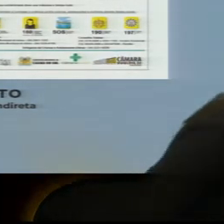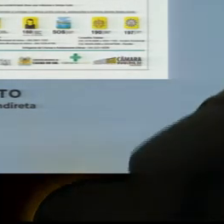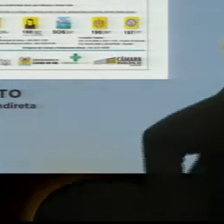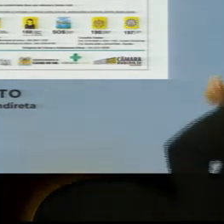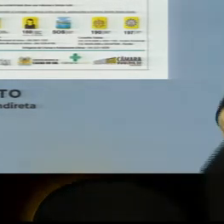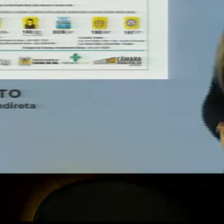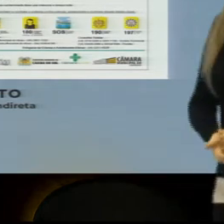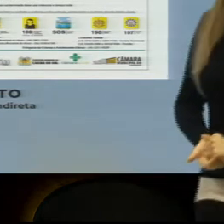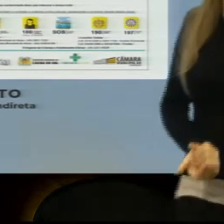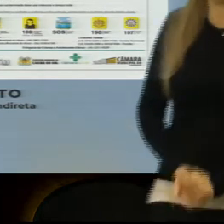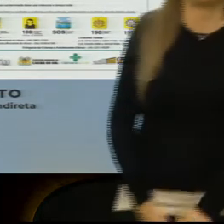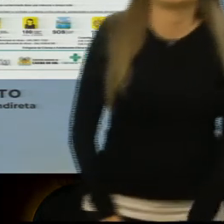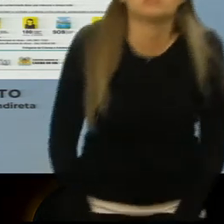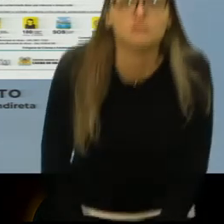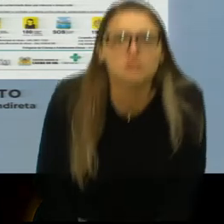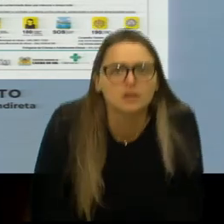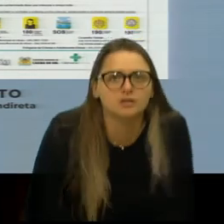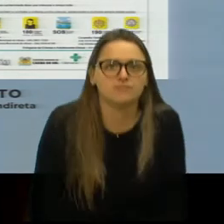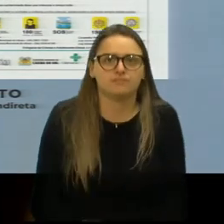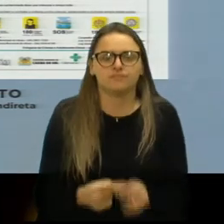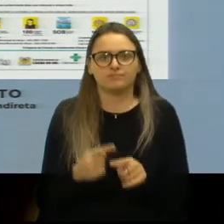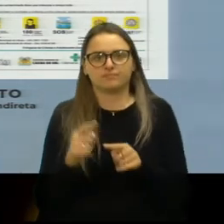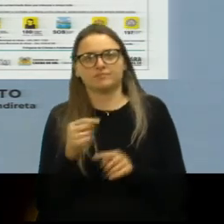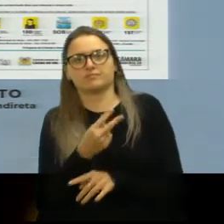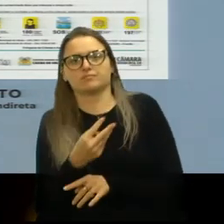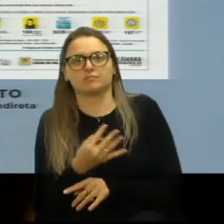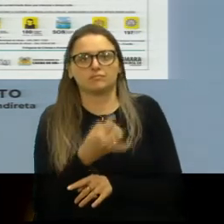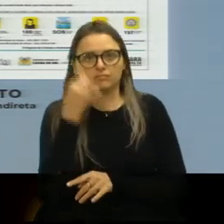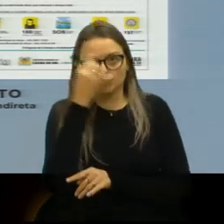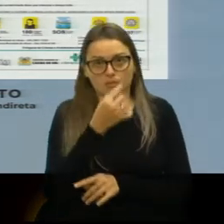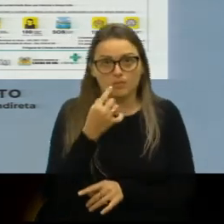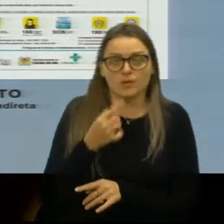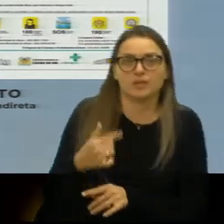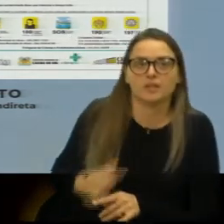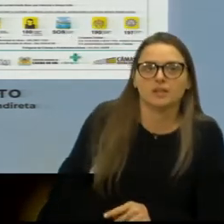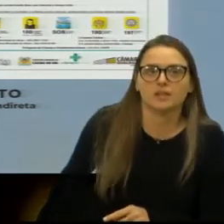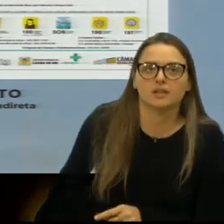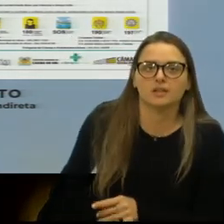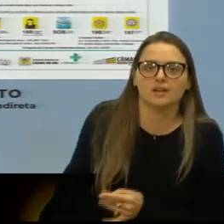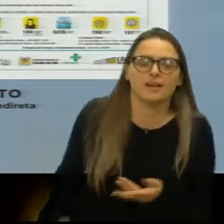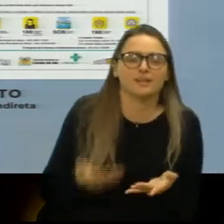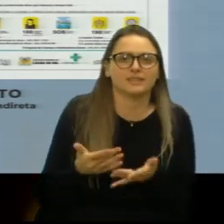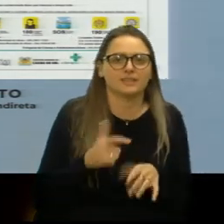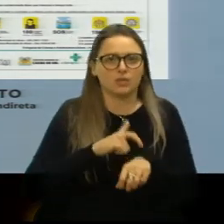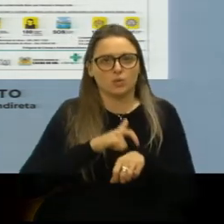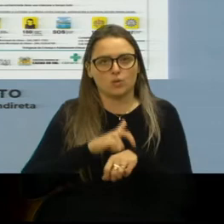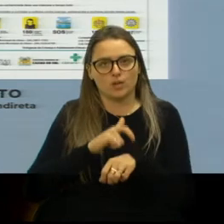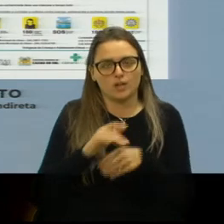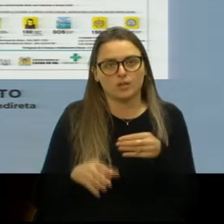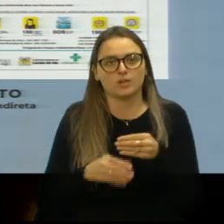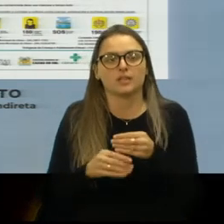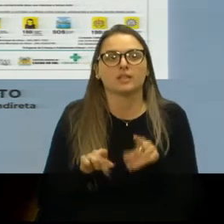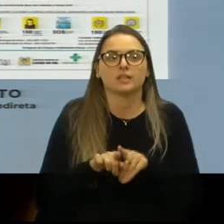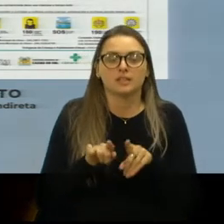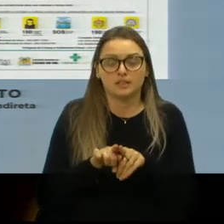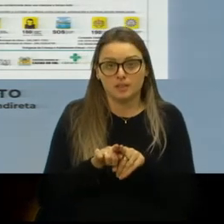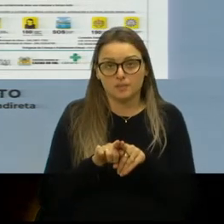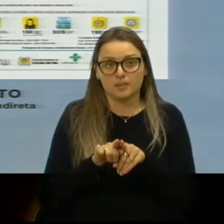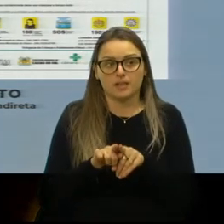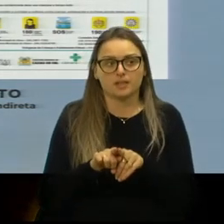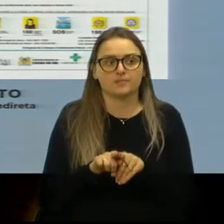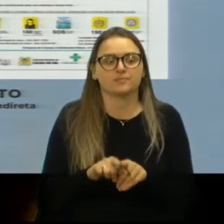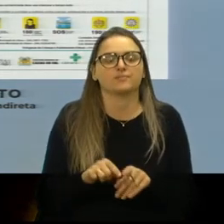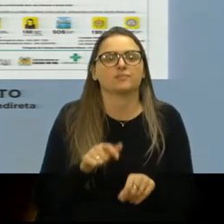atendem ou 24 horas, que no Conselho Tutelar tem um que atende horário comercial e outro em regime de plantão. Então, são